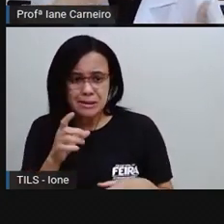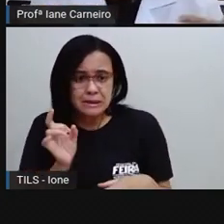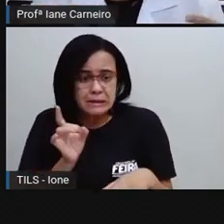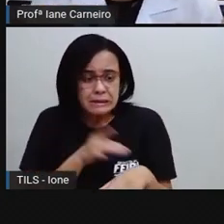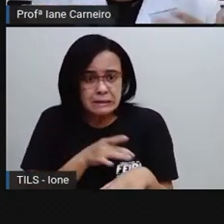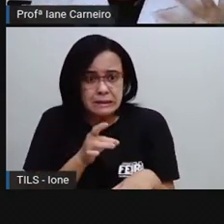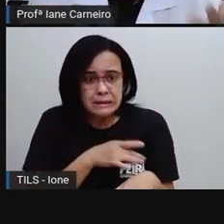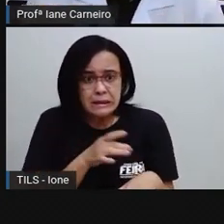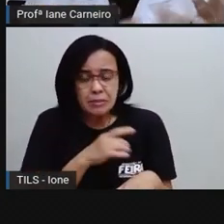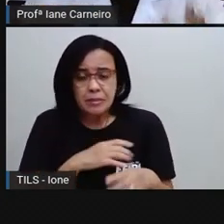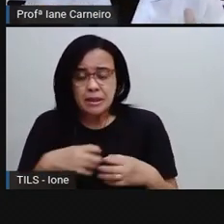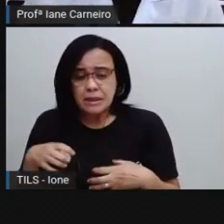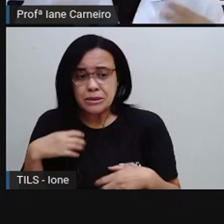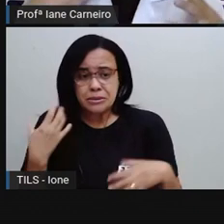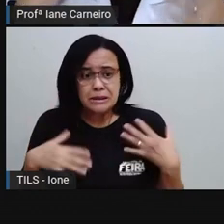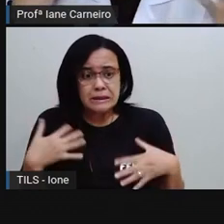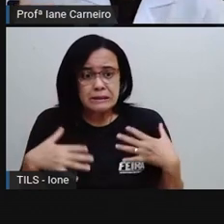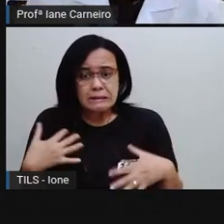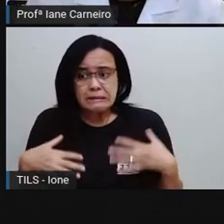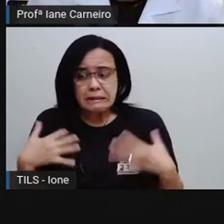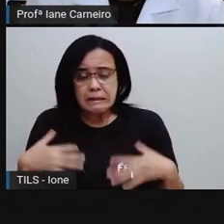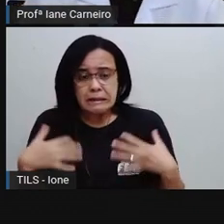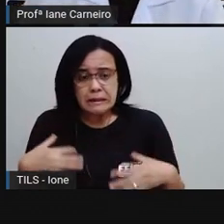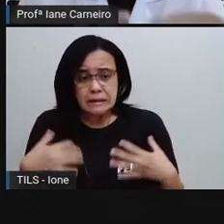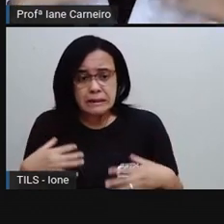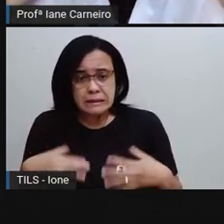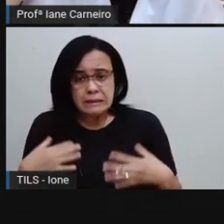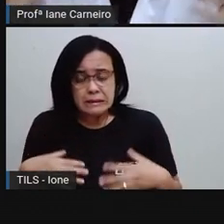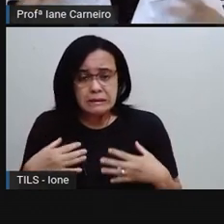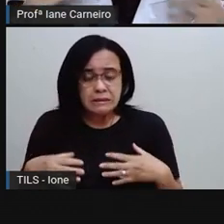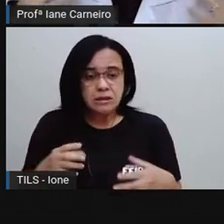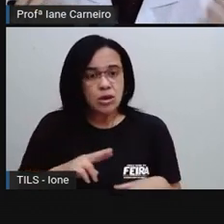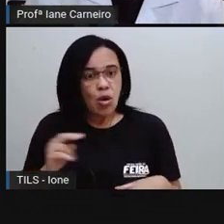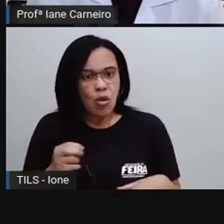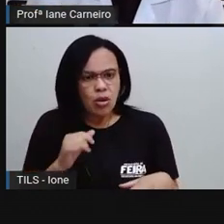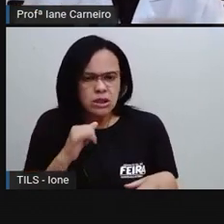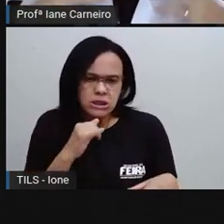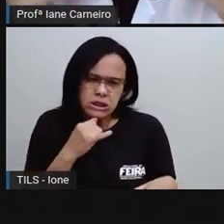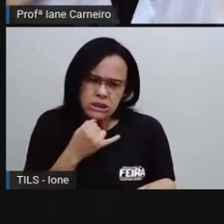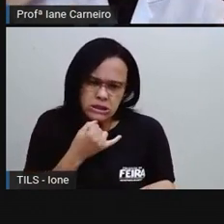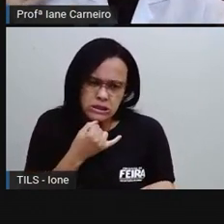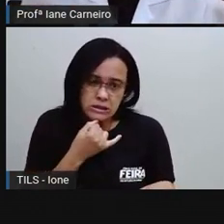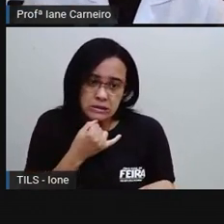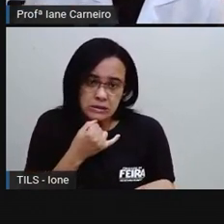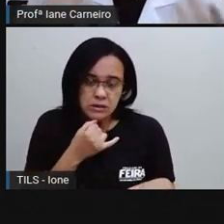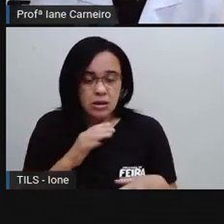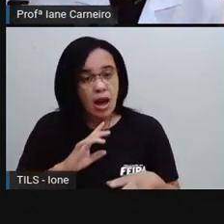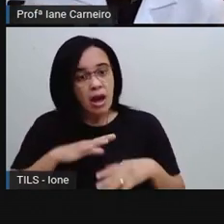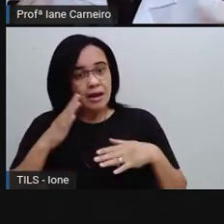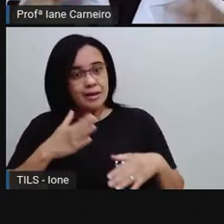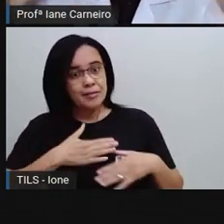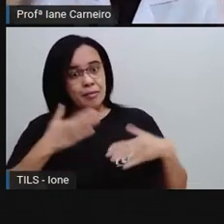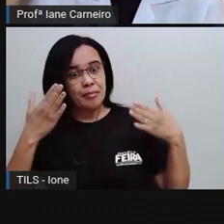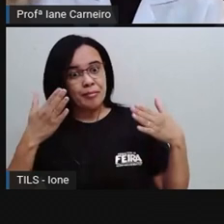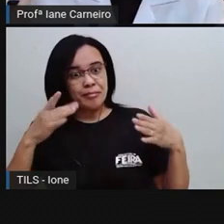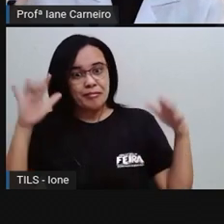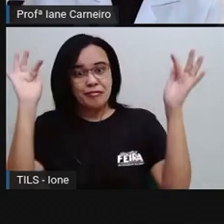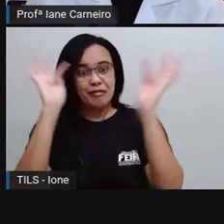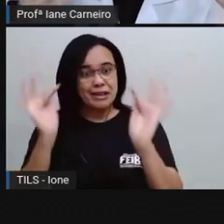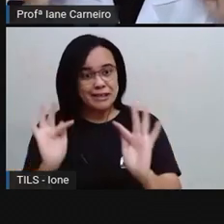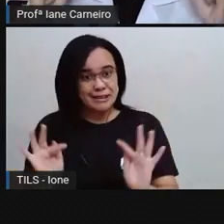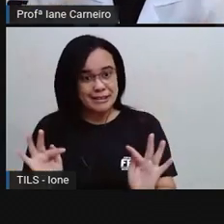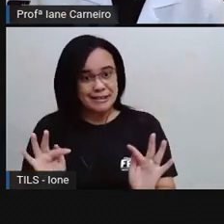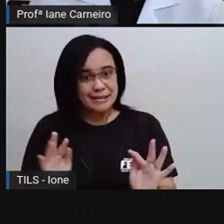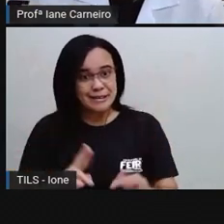Será que eu tô nervosa, né? Ou a gente tá triste e aí de repente acontece uma coisa que deixa a gente feliz, ou então a gente tá bem